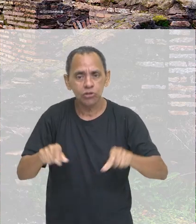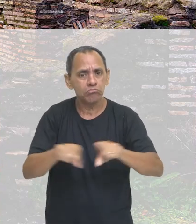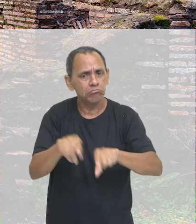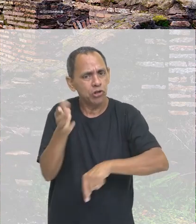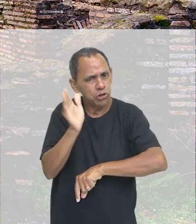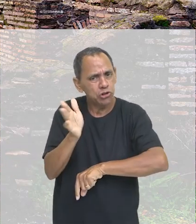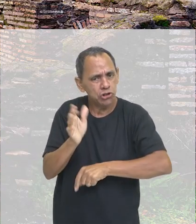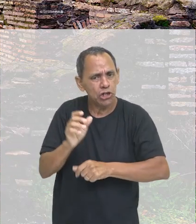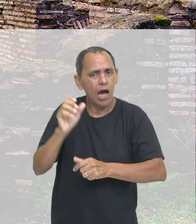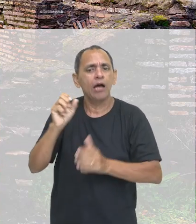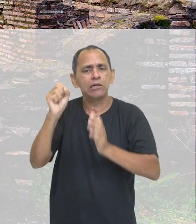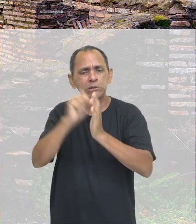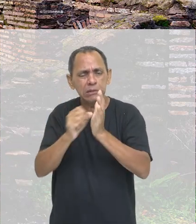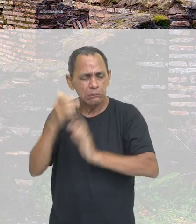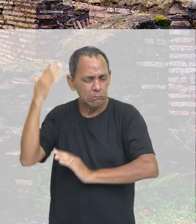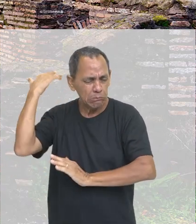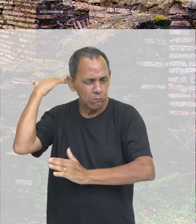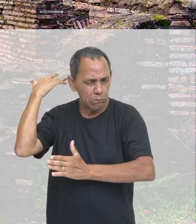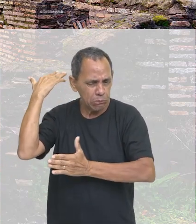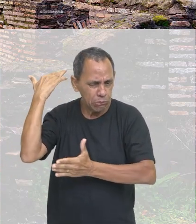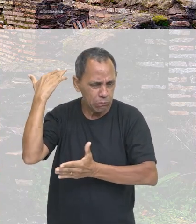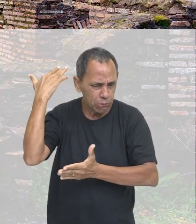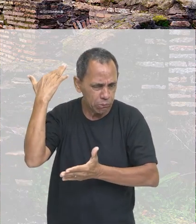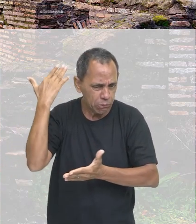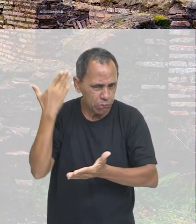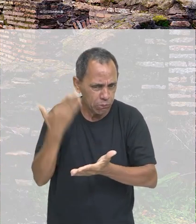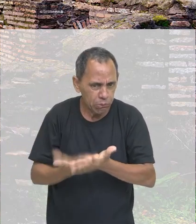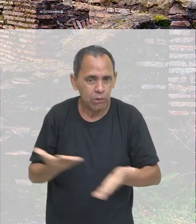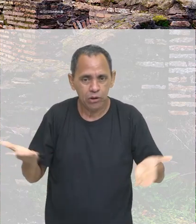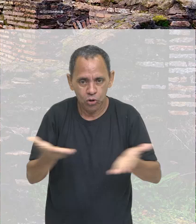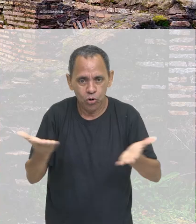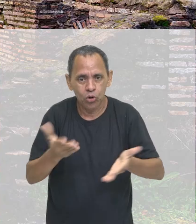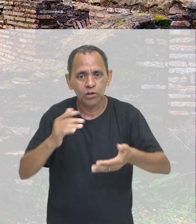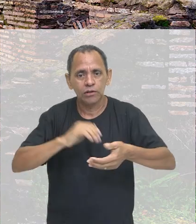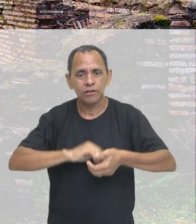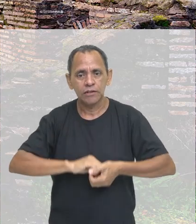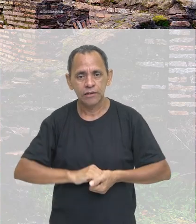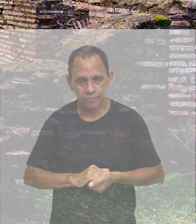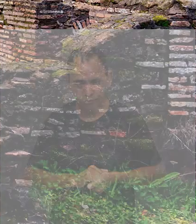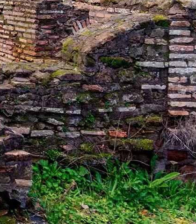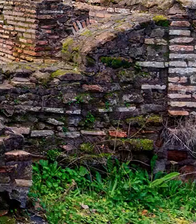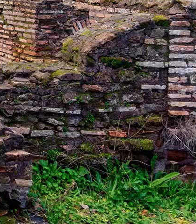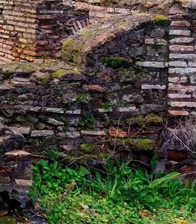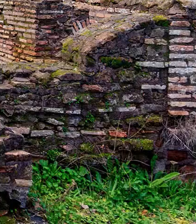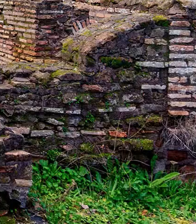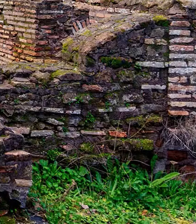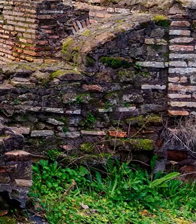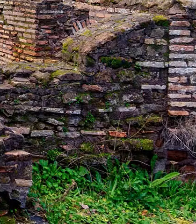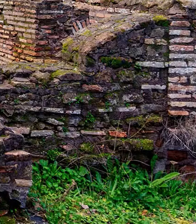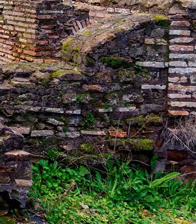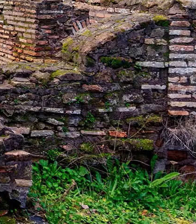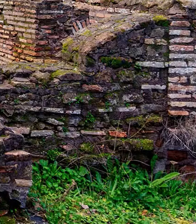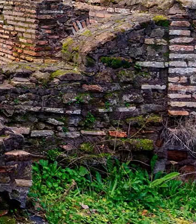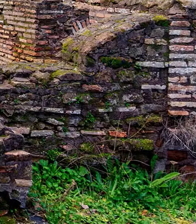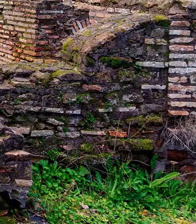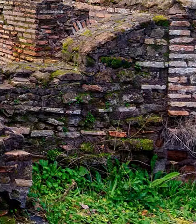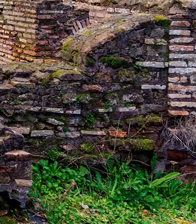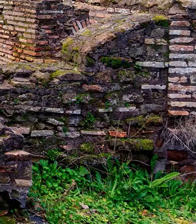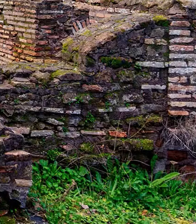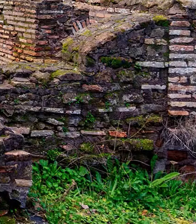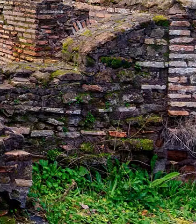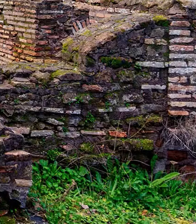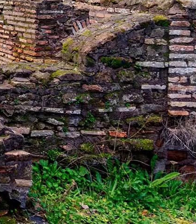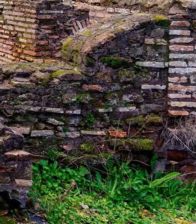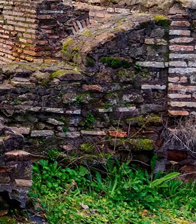séculos e séculos da história do homem, ou seja, que foi construído durante o processo de expansão desse Império Romano para chegar